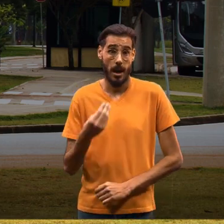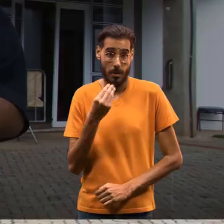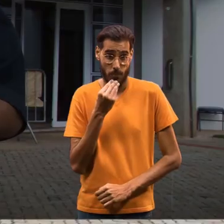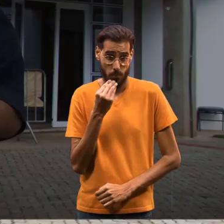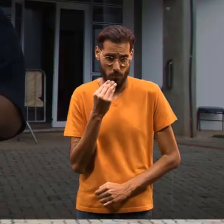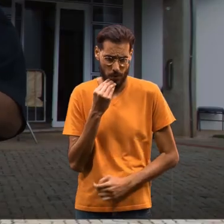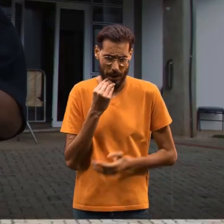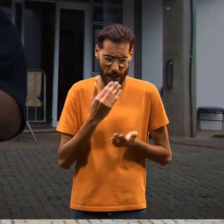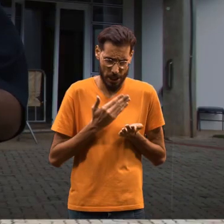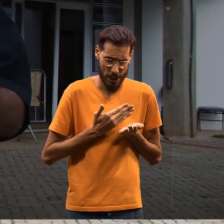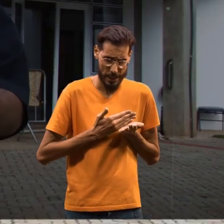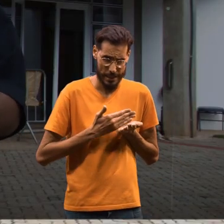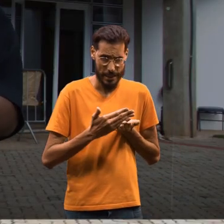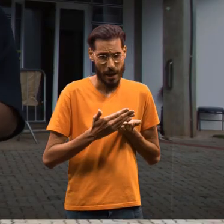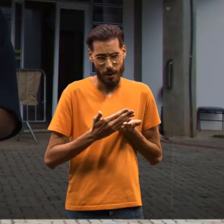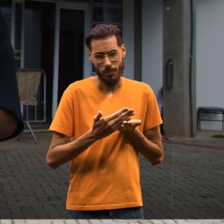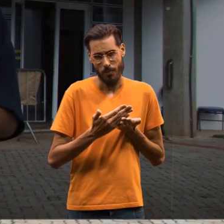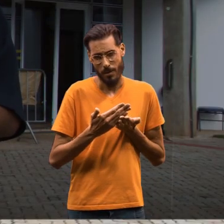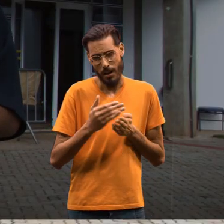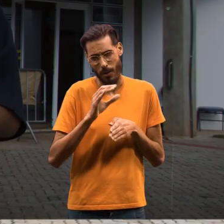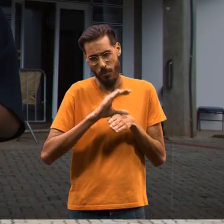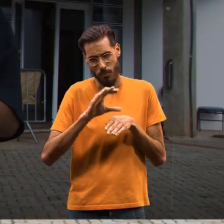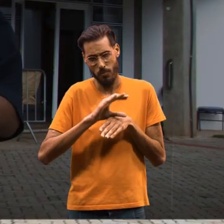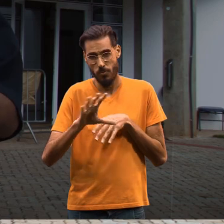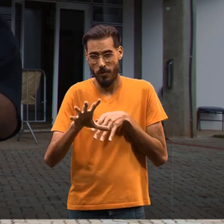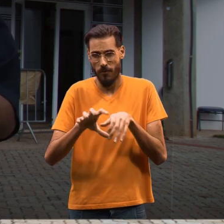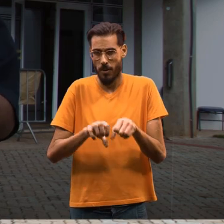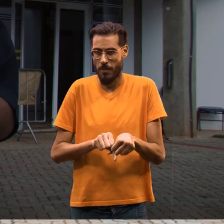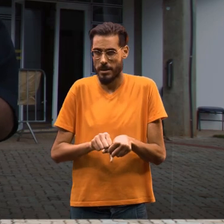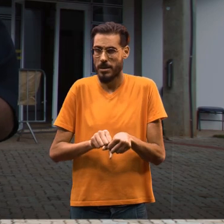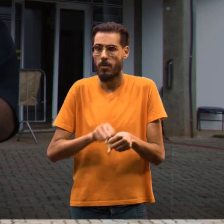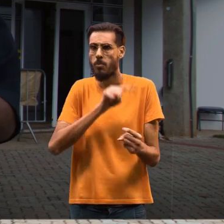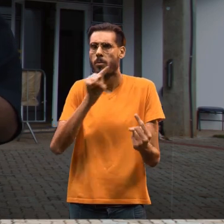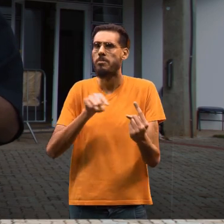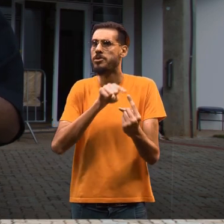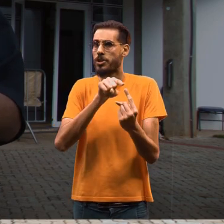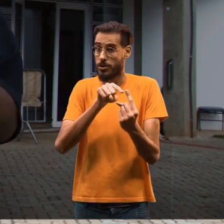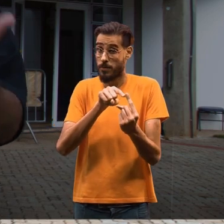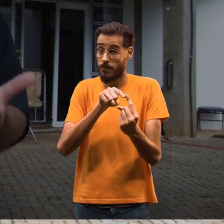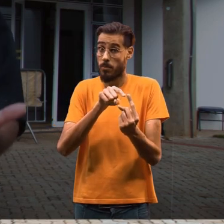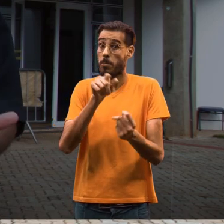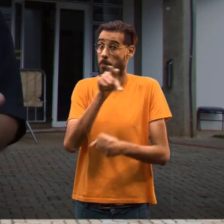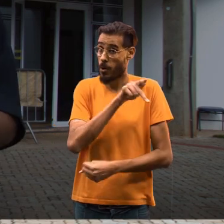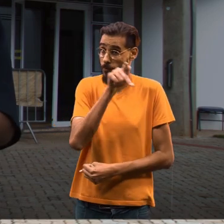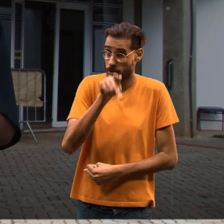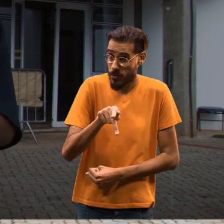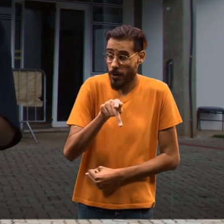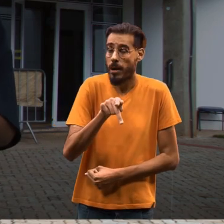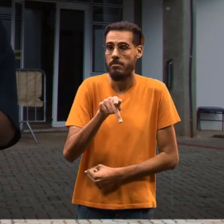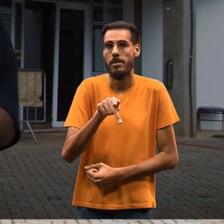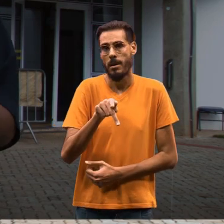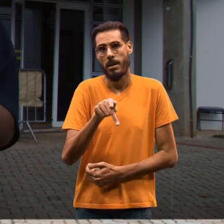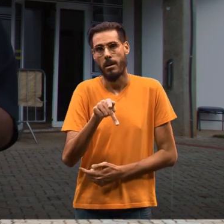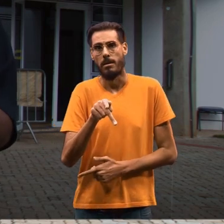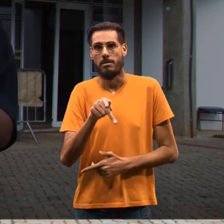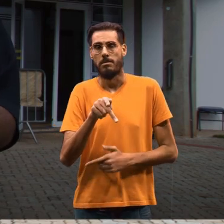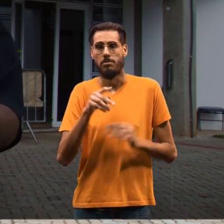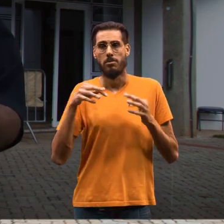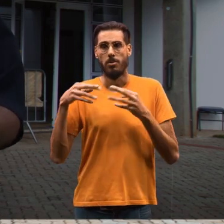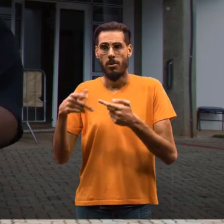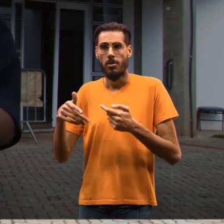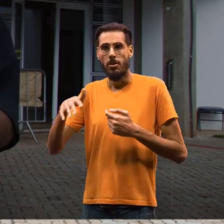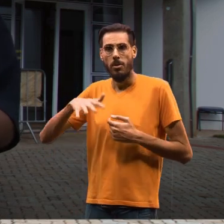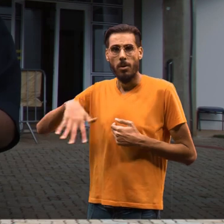A oportunidade inicial, como é um curso de formação visando formar professores, é todo o